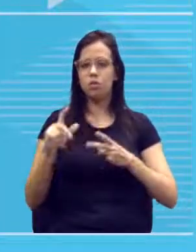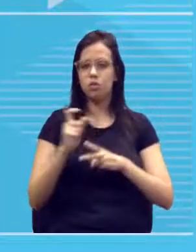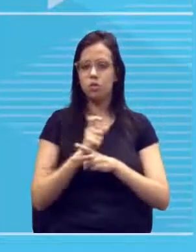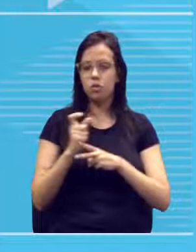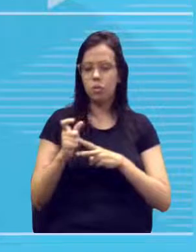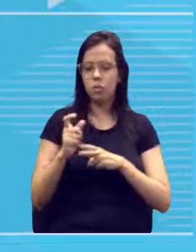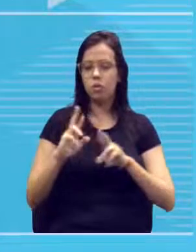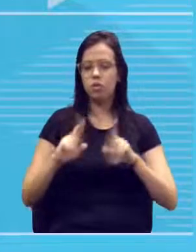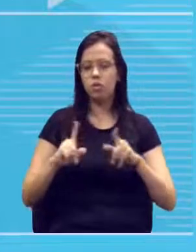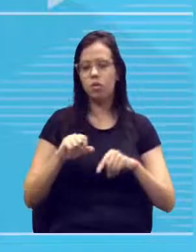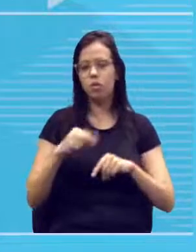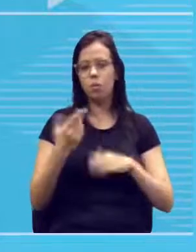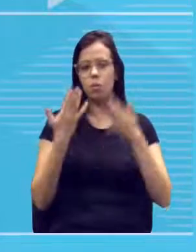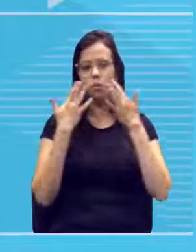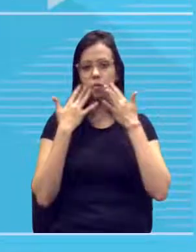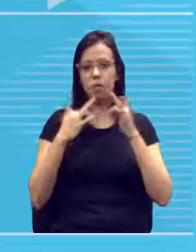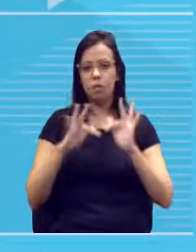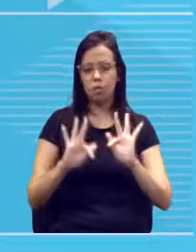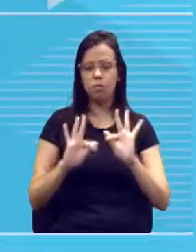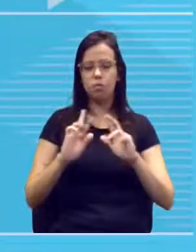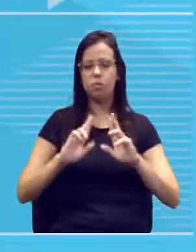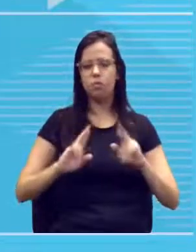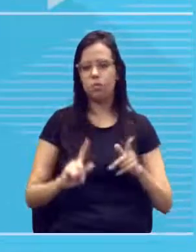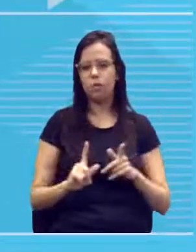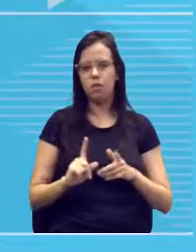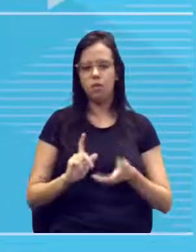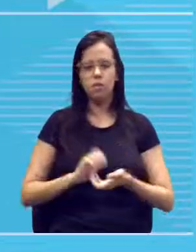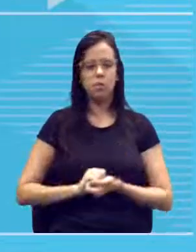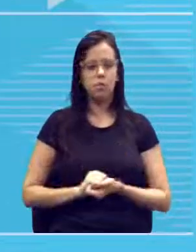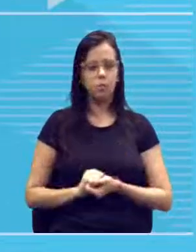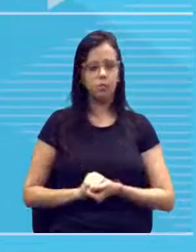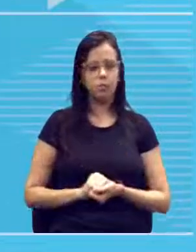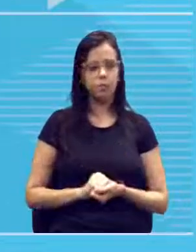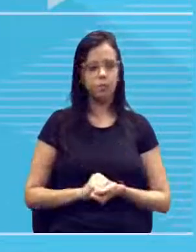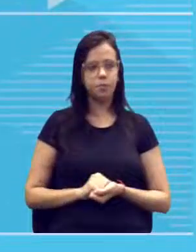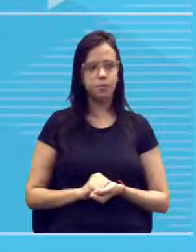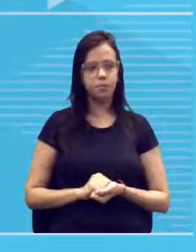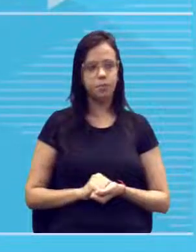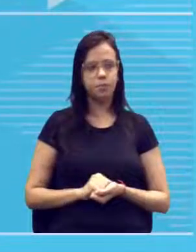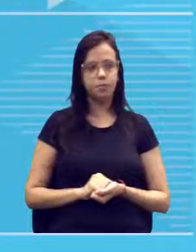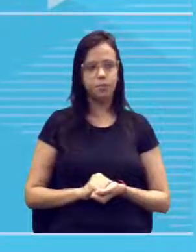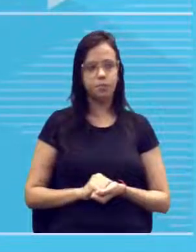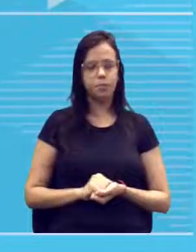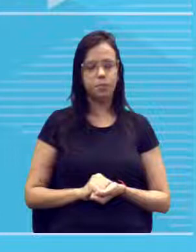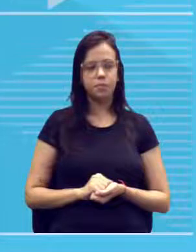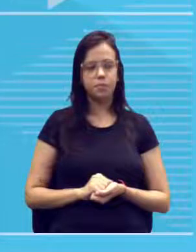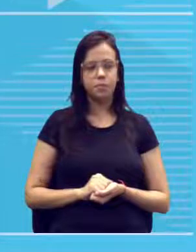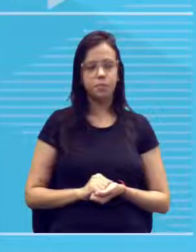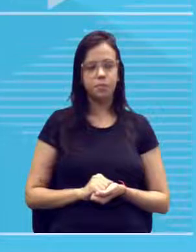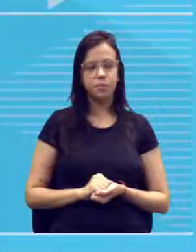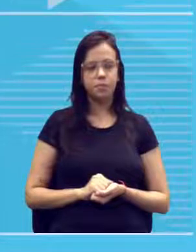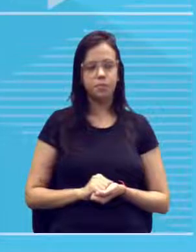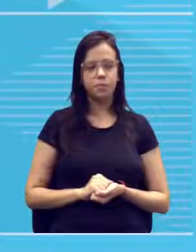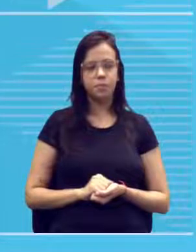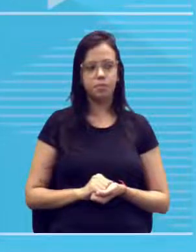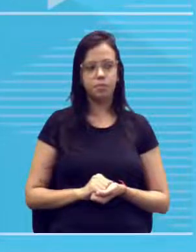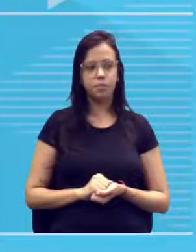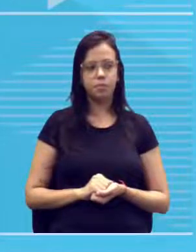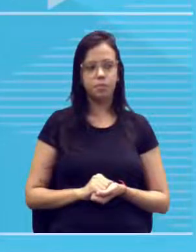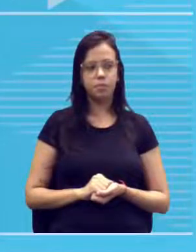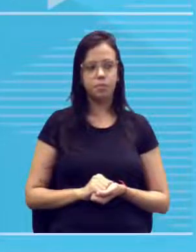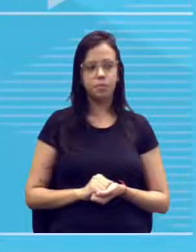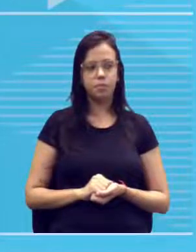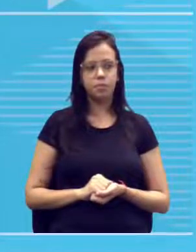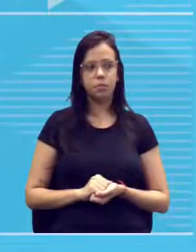fenotipicamente diferentes, tá? Então, esse indivíduo aqui, ó, vamos chamar de indivíduo 1, 2,